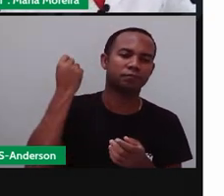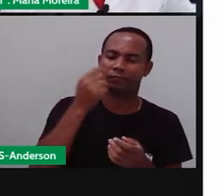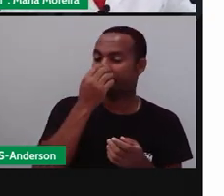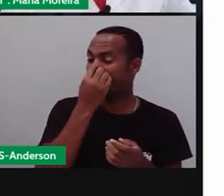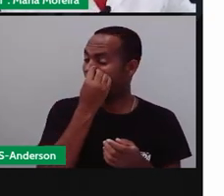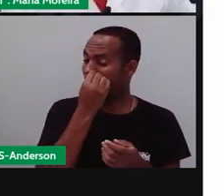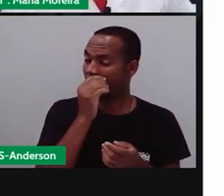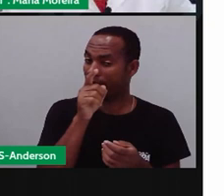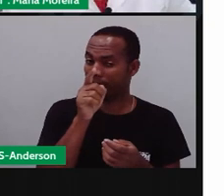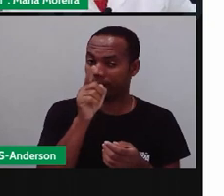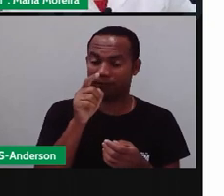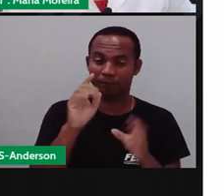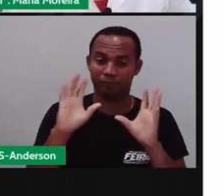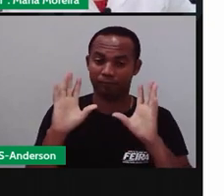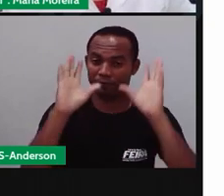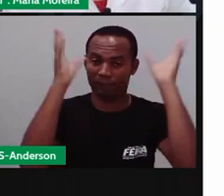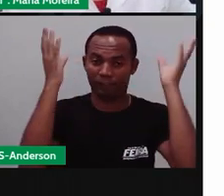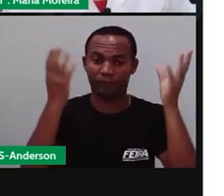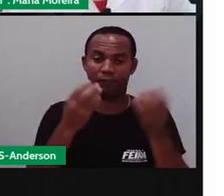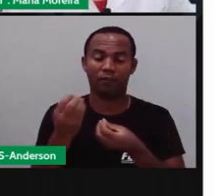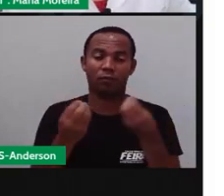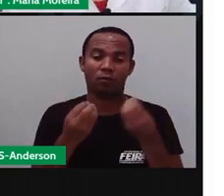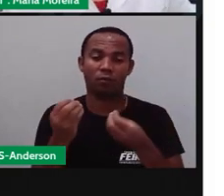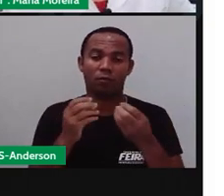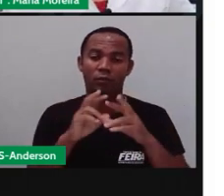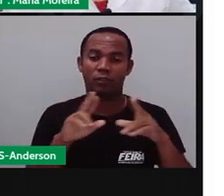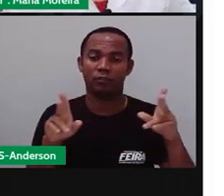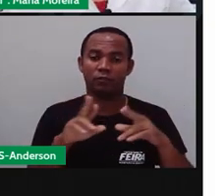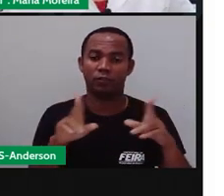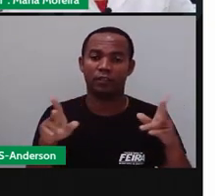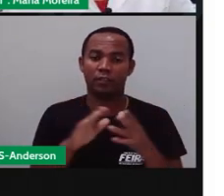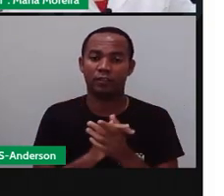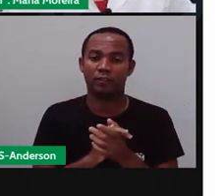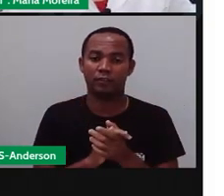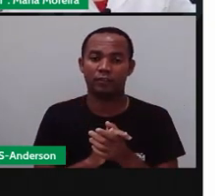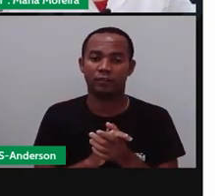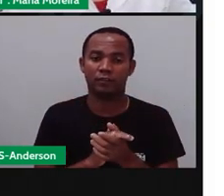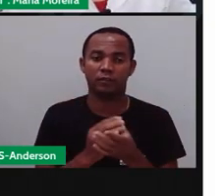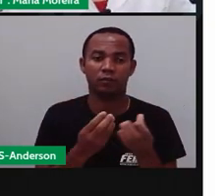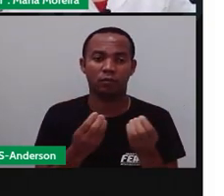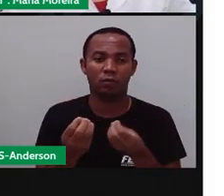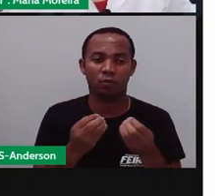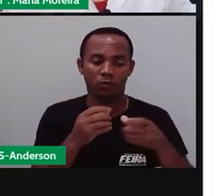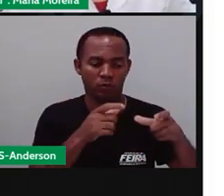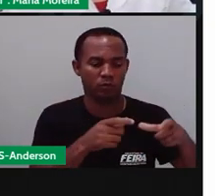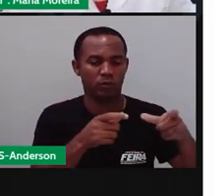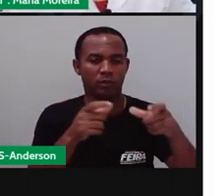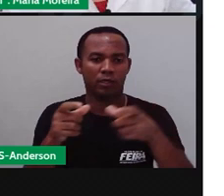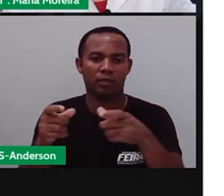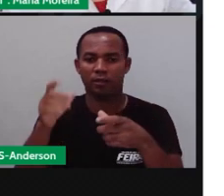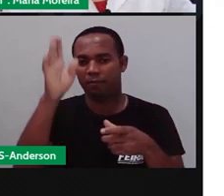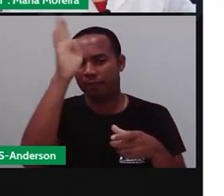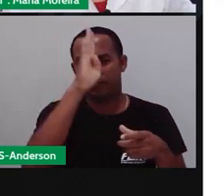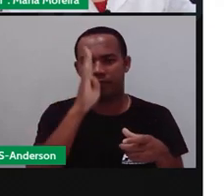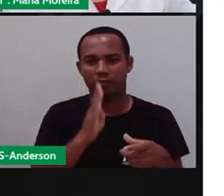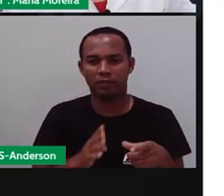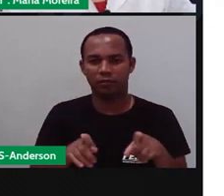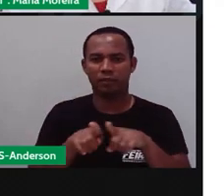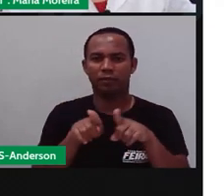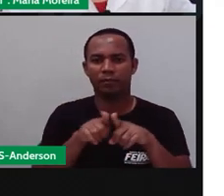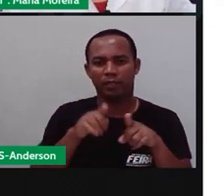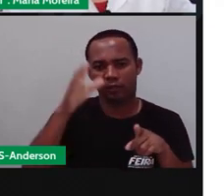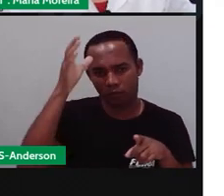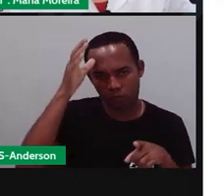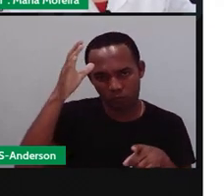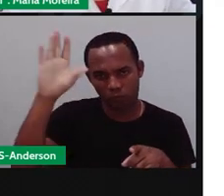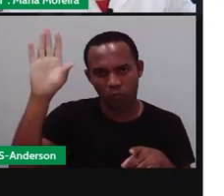né, o festejo se difere um pouco das demais, das demais regiões do Brasil. Por lá, a cultura de